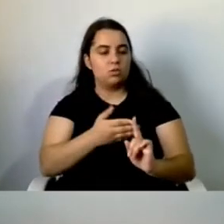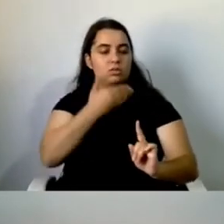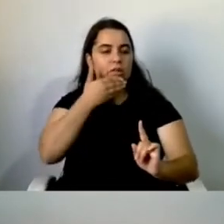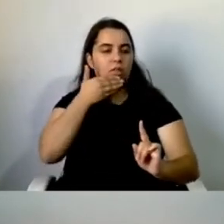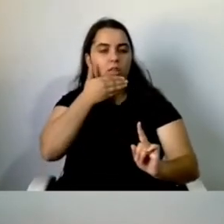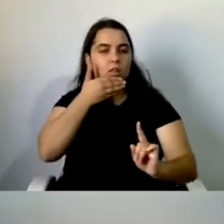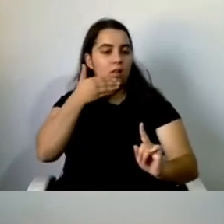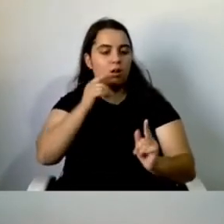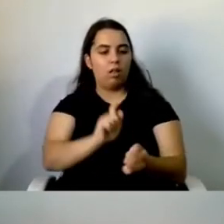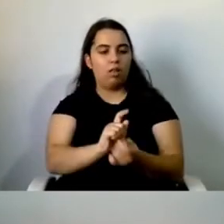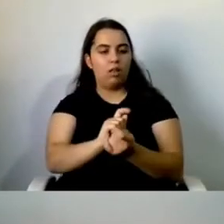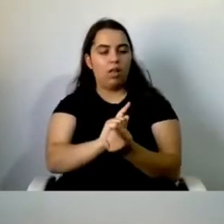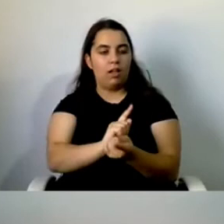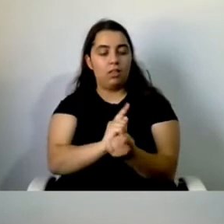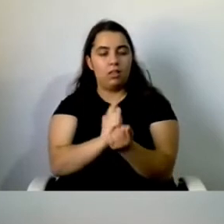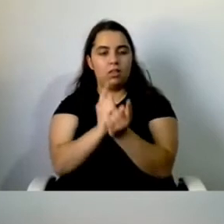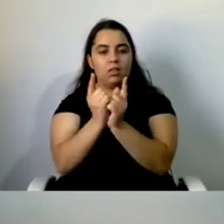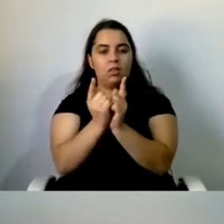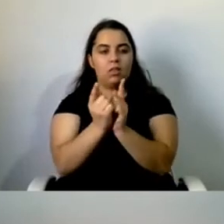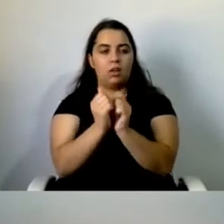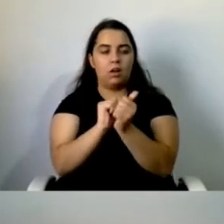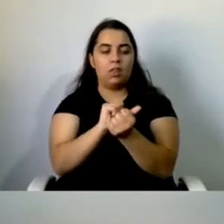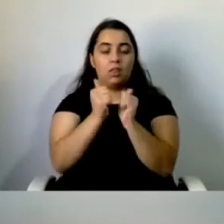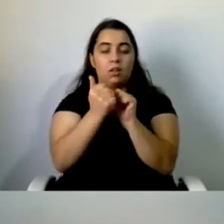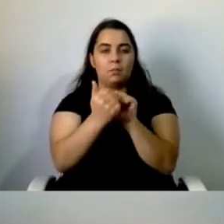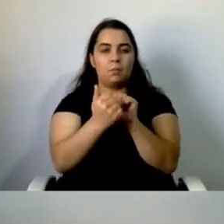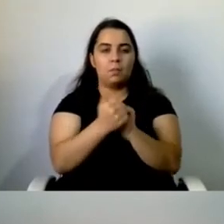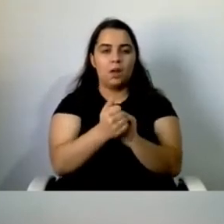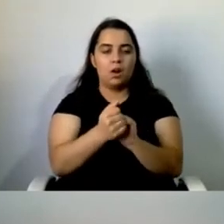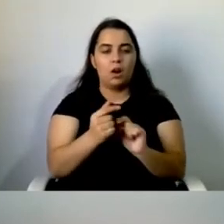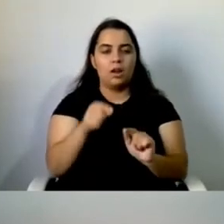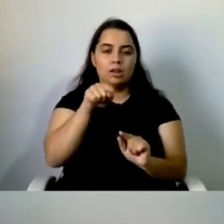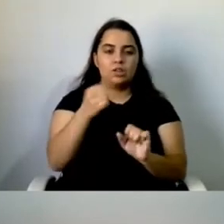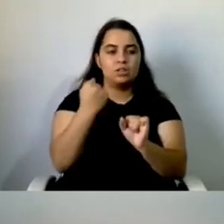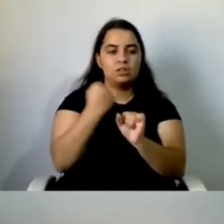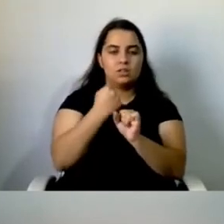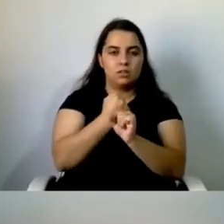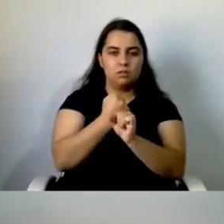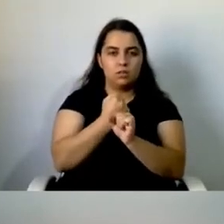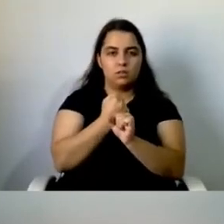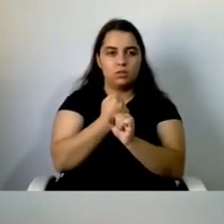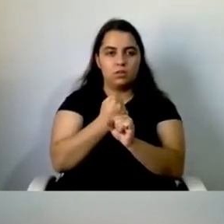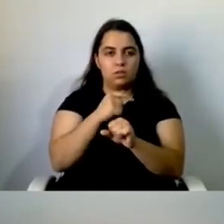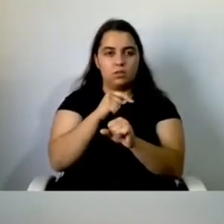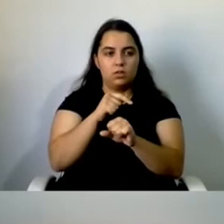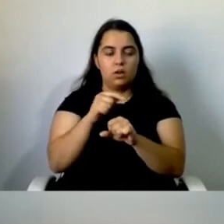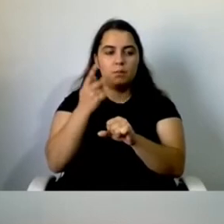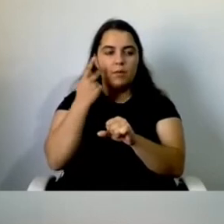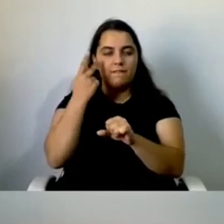ter um um serviço, que certamente irá acompanhar durante a vida toda.